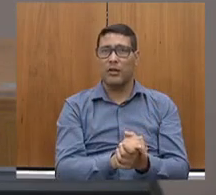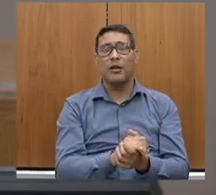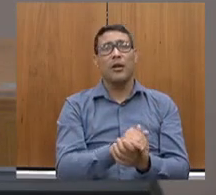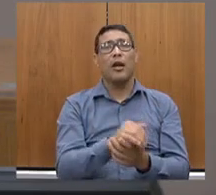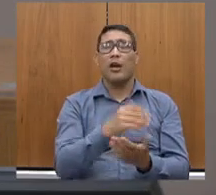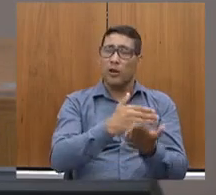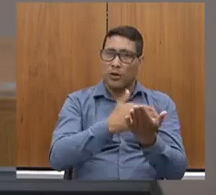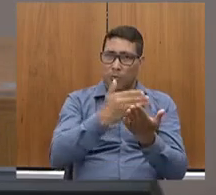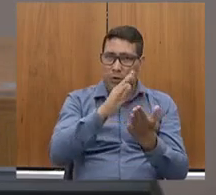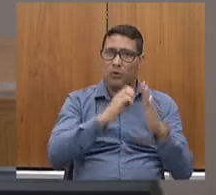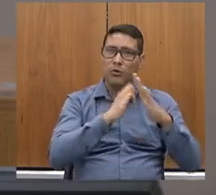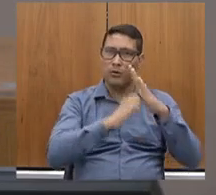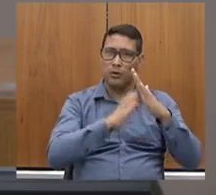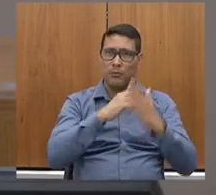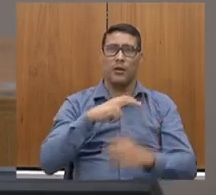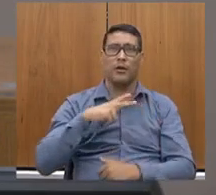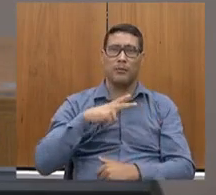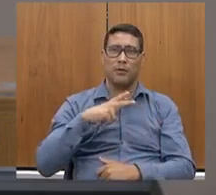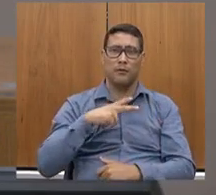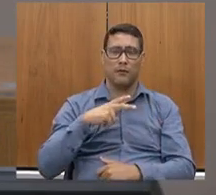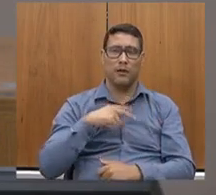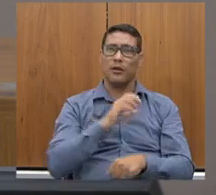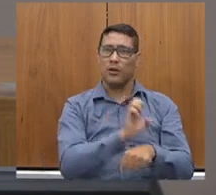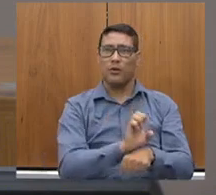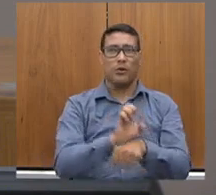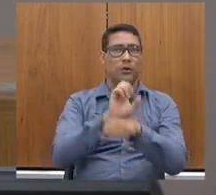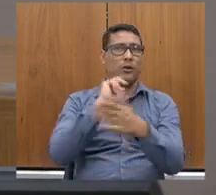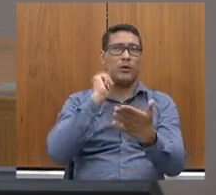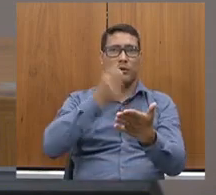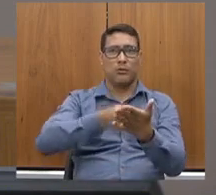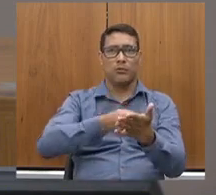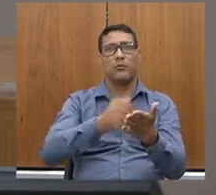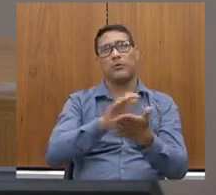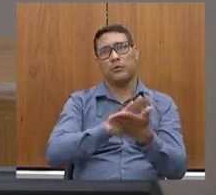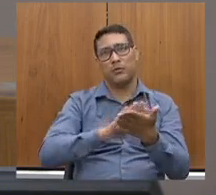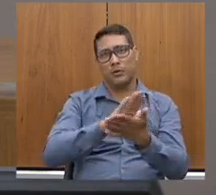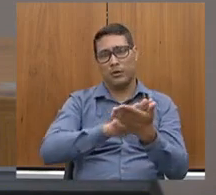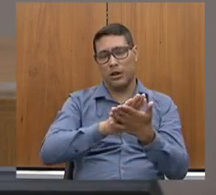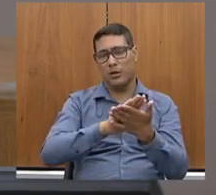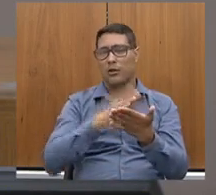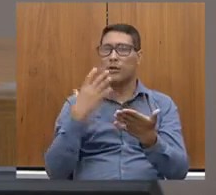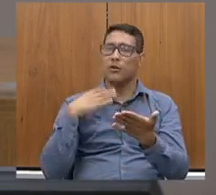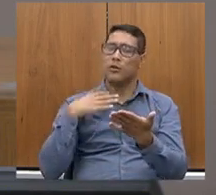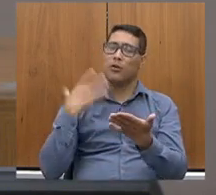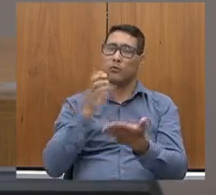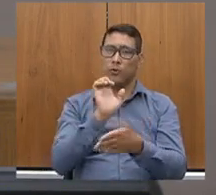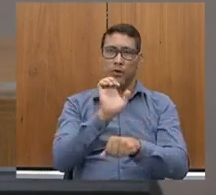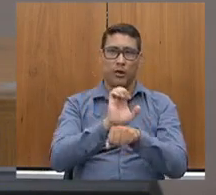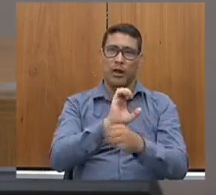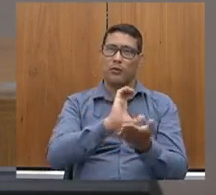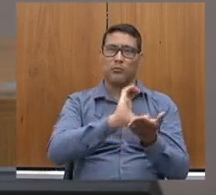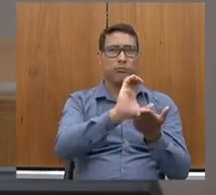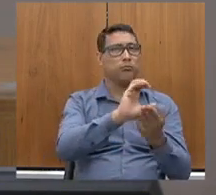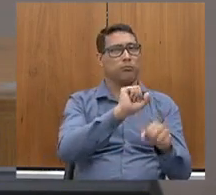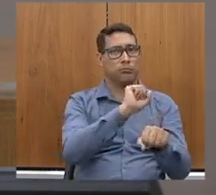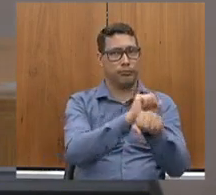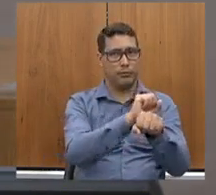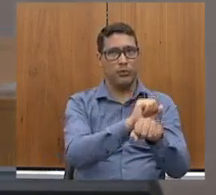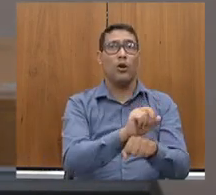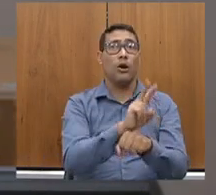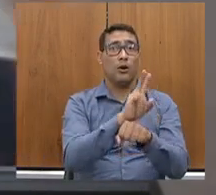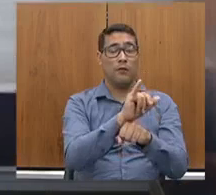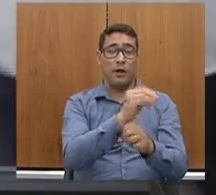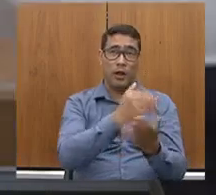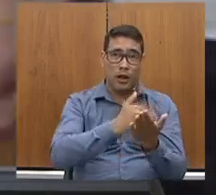iniciativa privada, sem custo pelo Estado. Então, o custo que o Estado tinha, o Estado parou de ter. Vai se tornar um centro